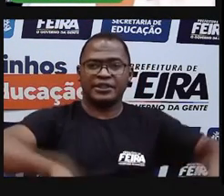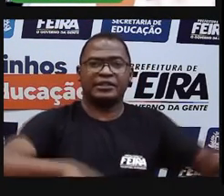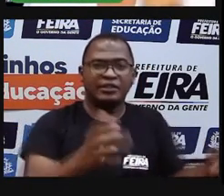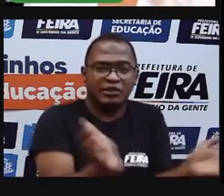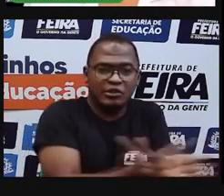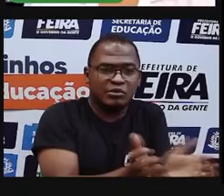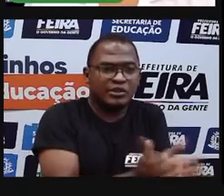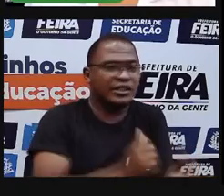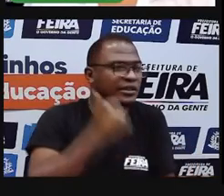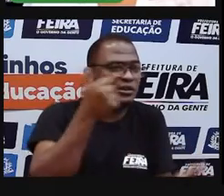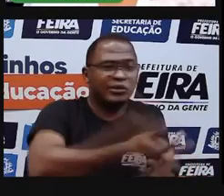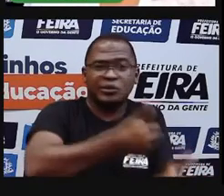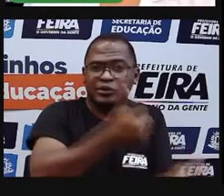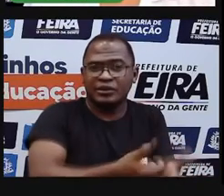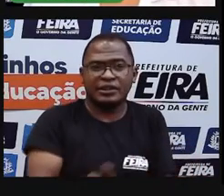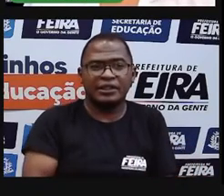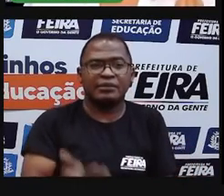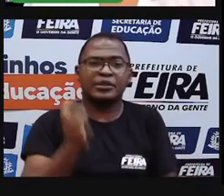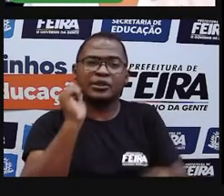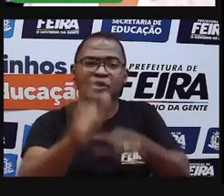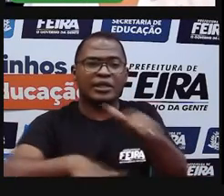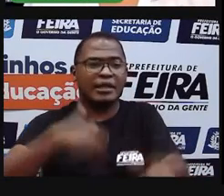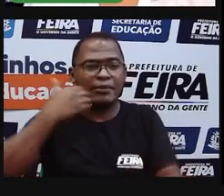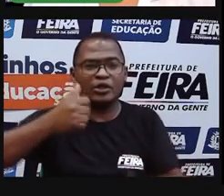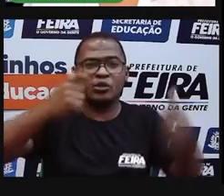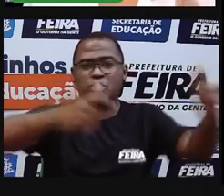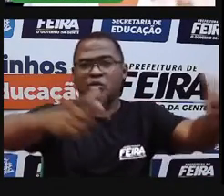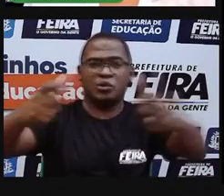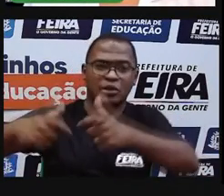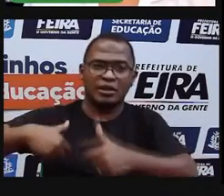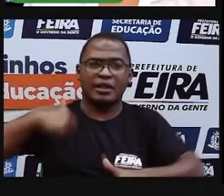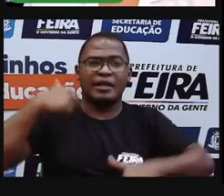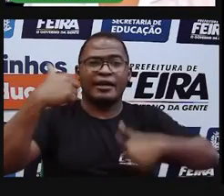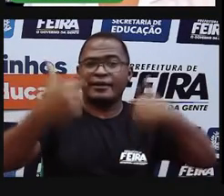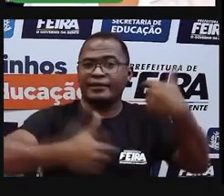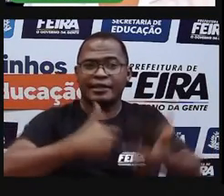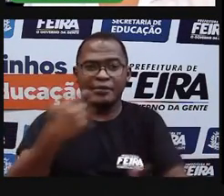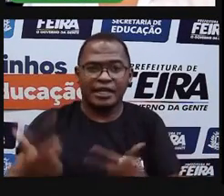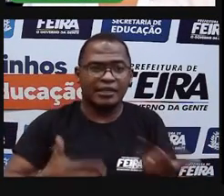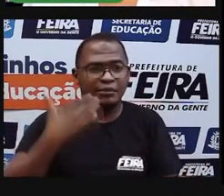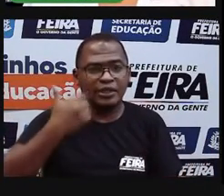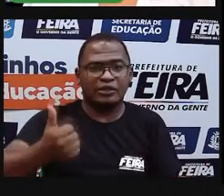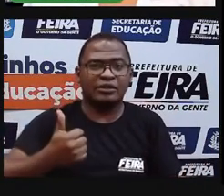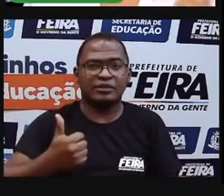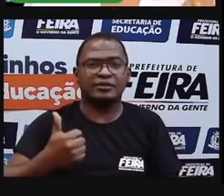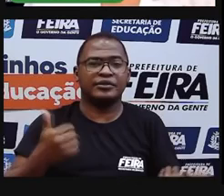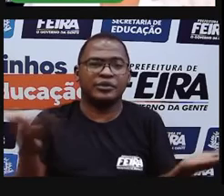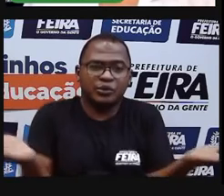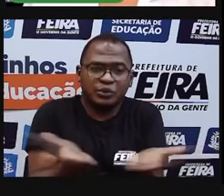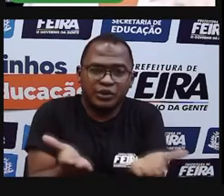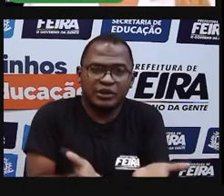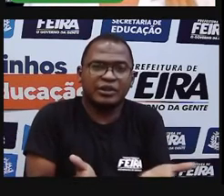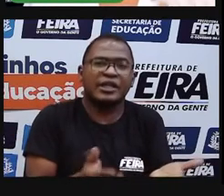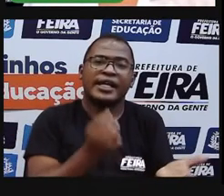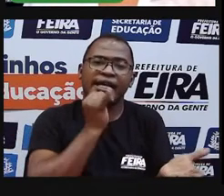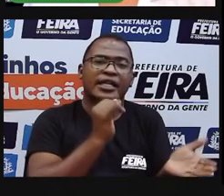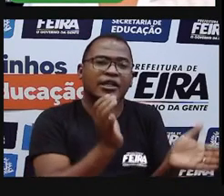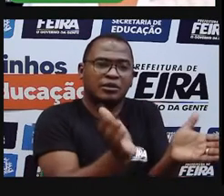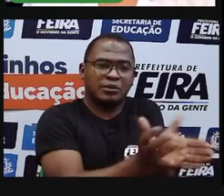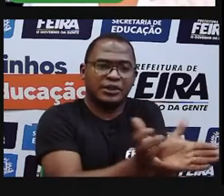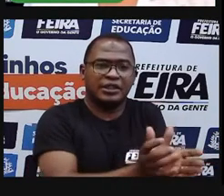estão buscando melhorias, pessoas estão buscando formas melhores de viver. Então, essas são as comunidades